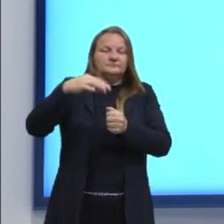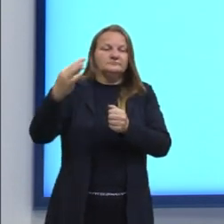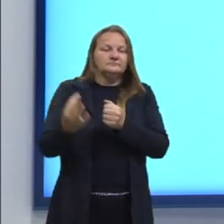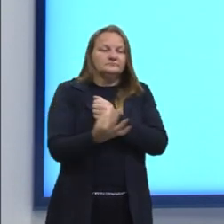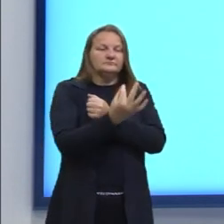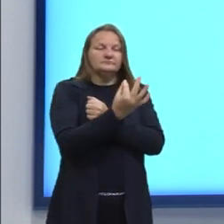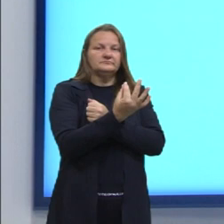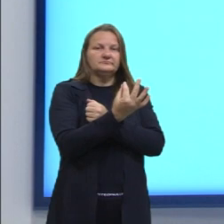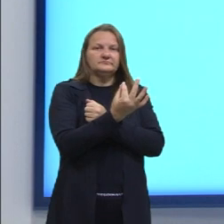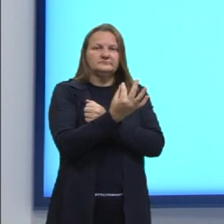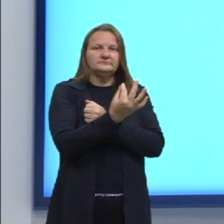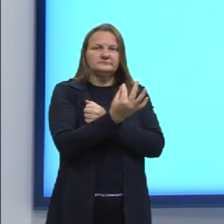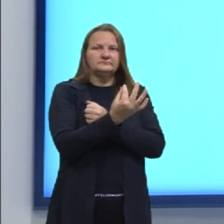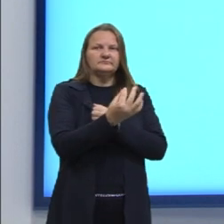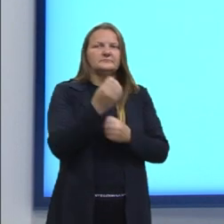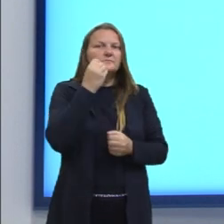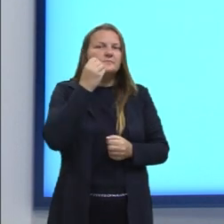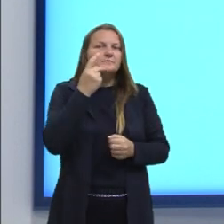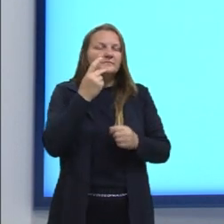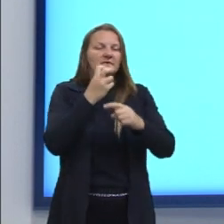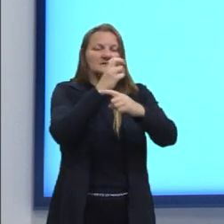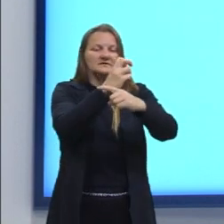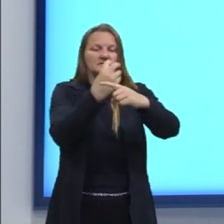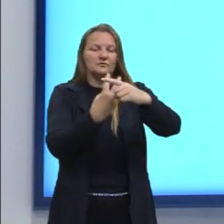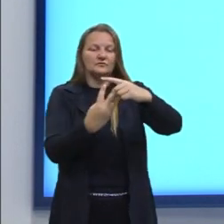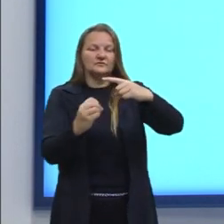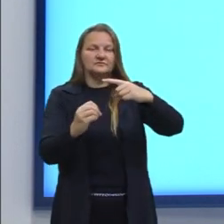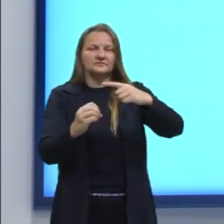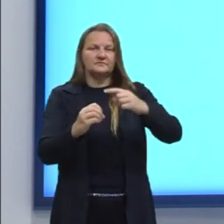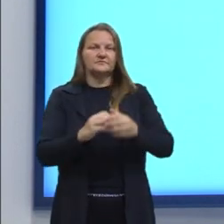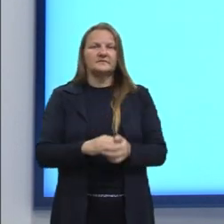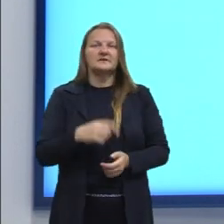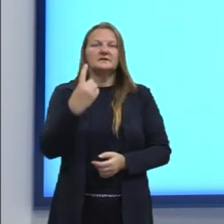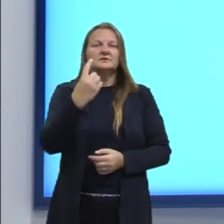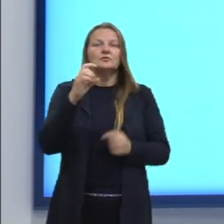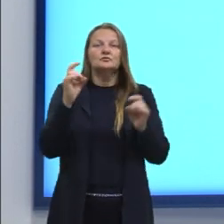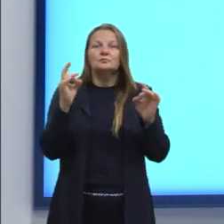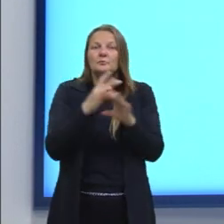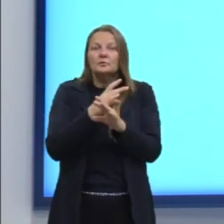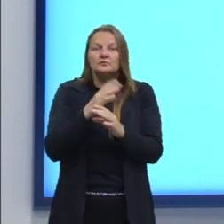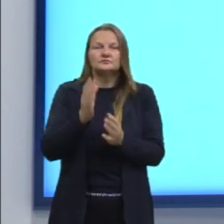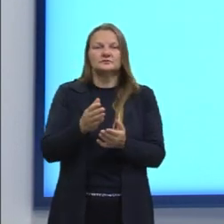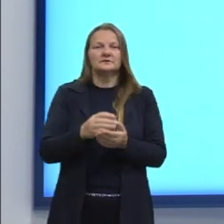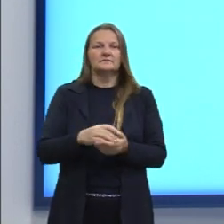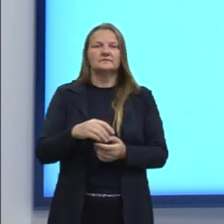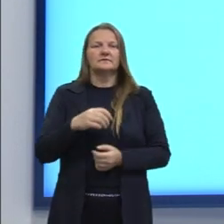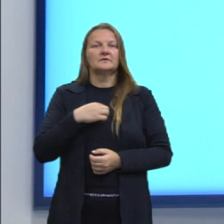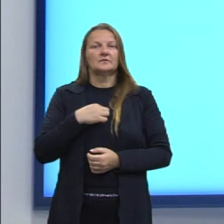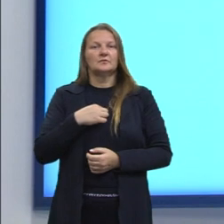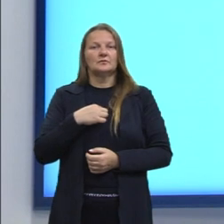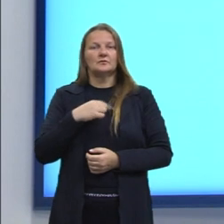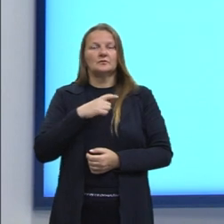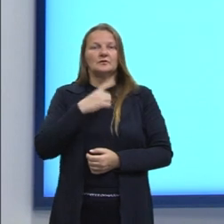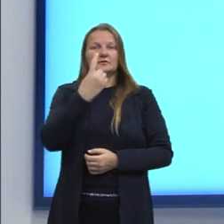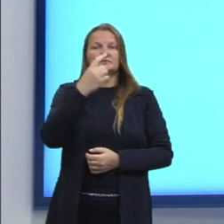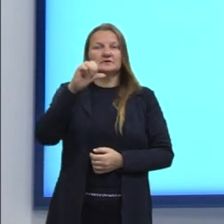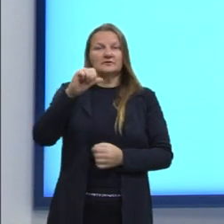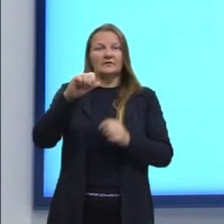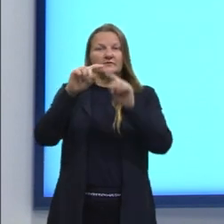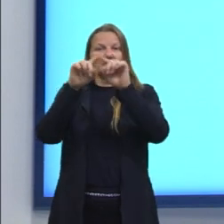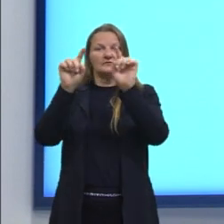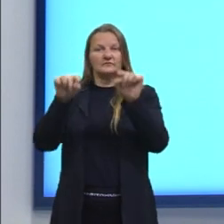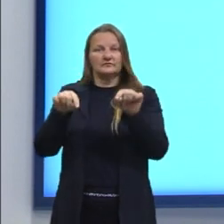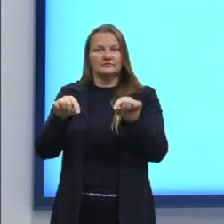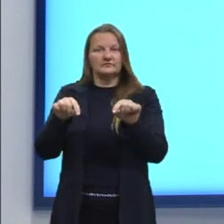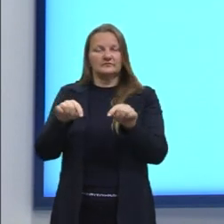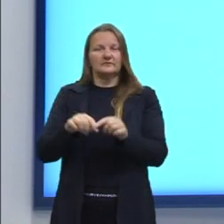Já está aqui a probabilidade, 5 para 20. Se um deles já foi sorteado, resta 19 funcionários